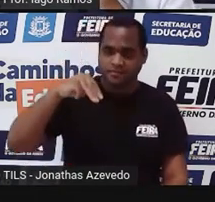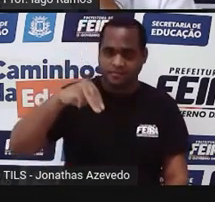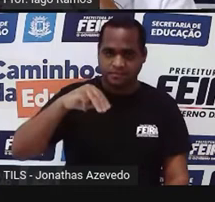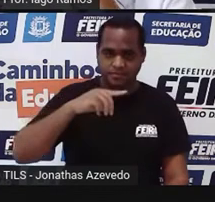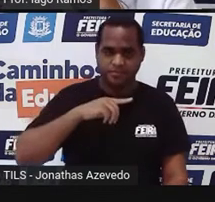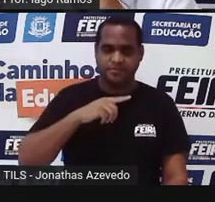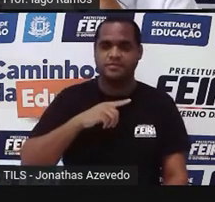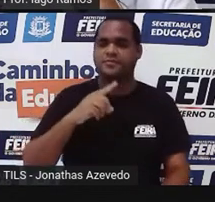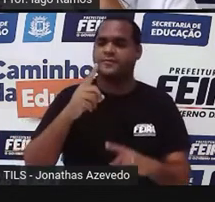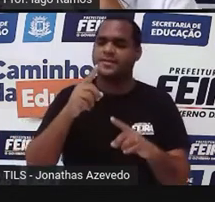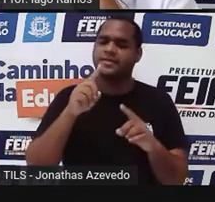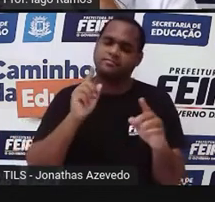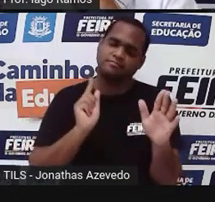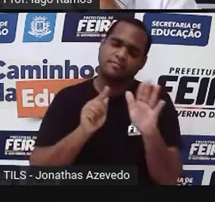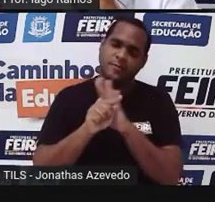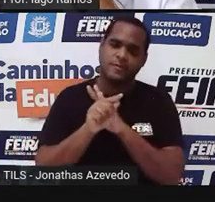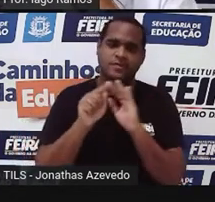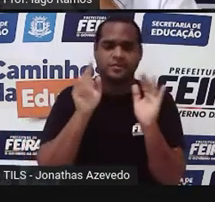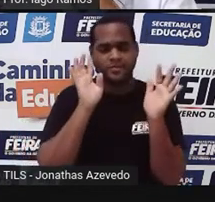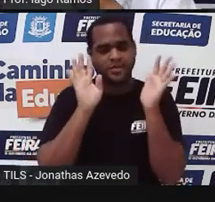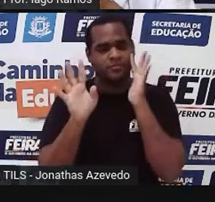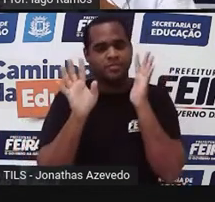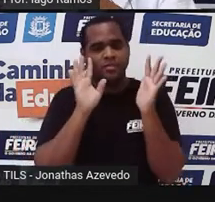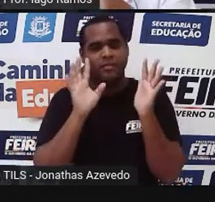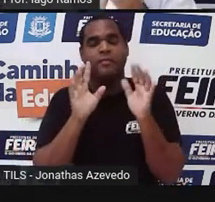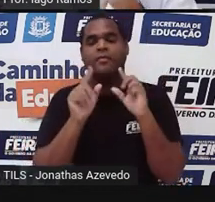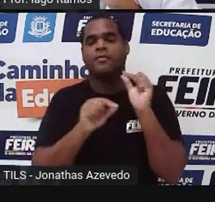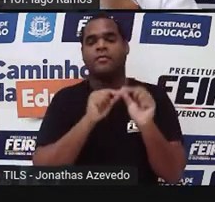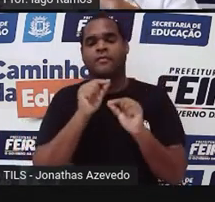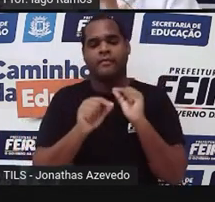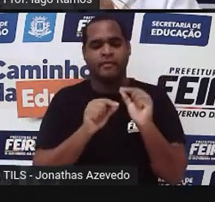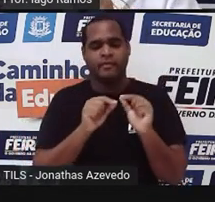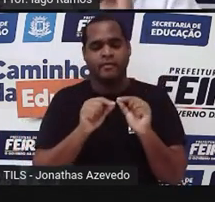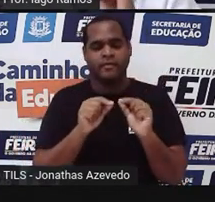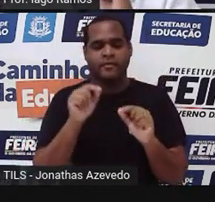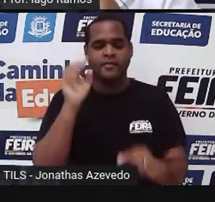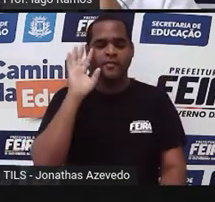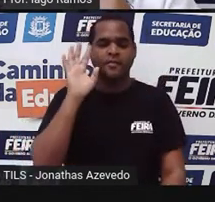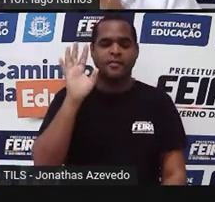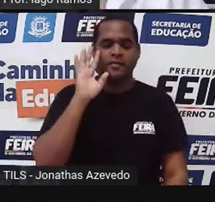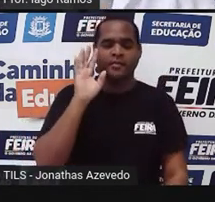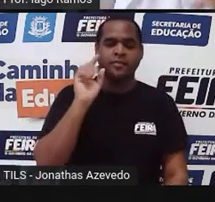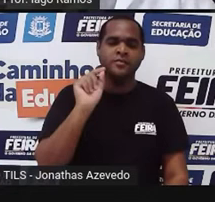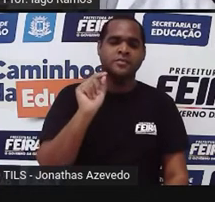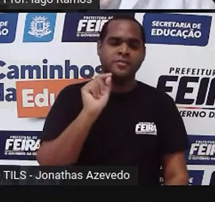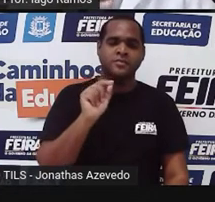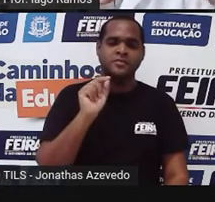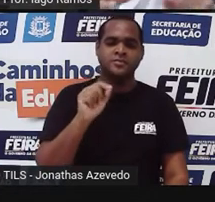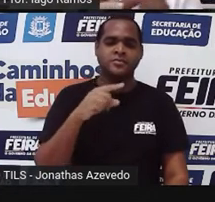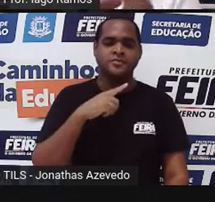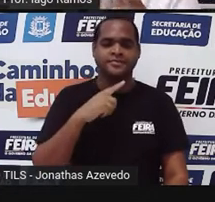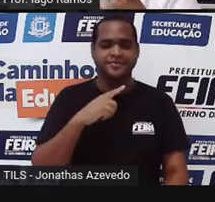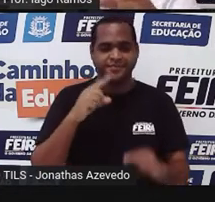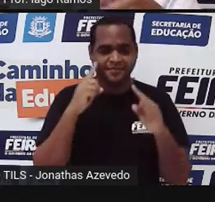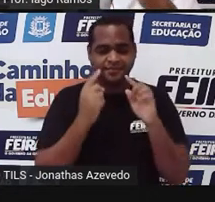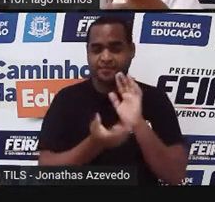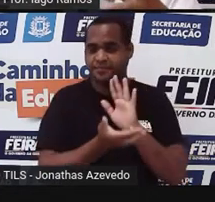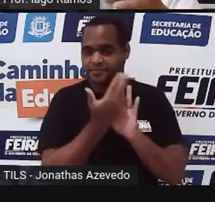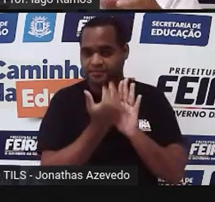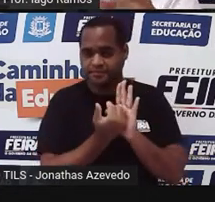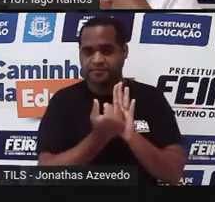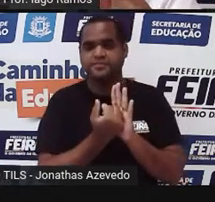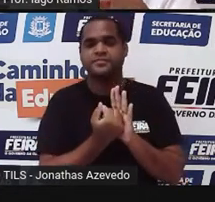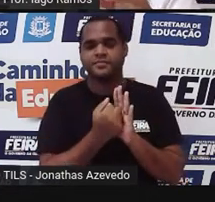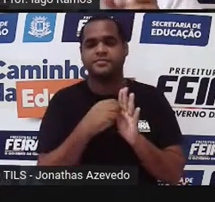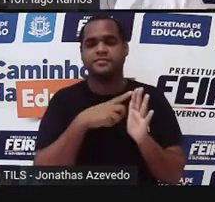pensar nessa pergunta, né? Então, pensa. Aquela figura, daquela